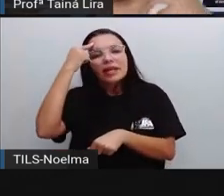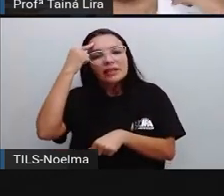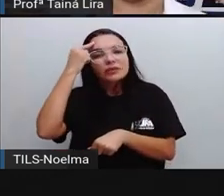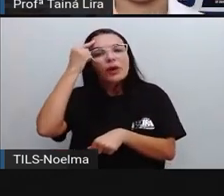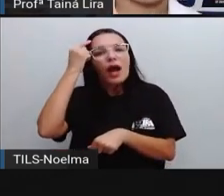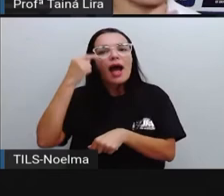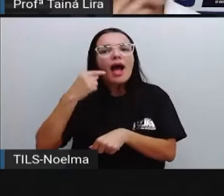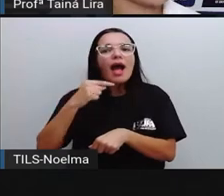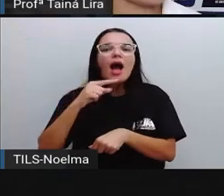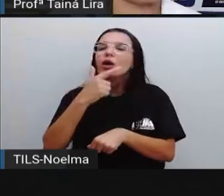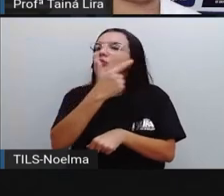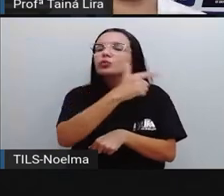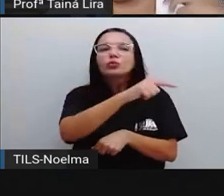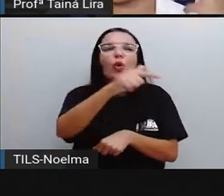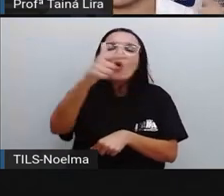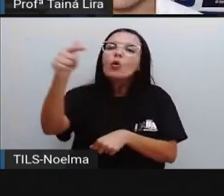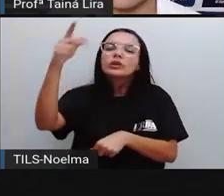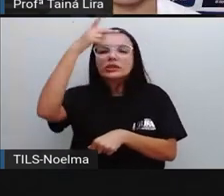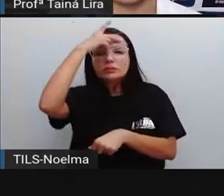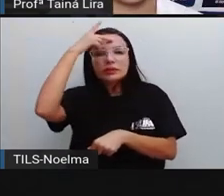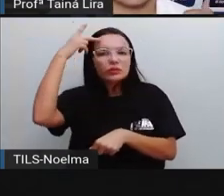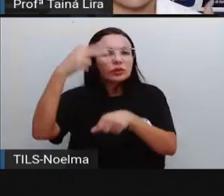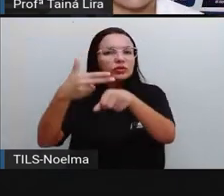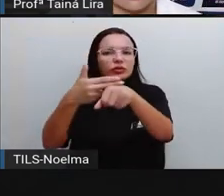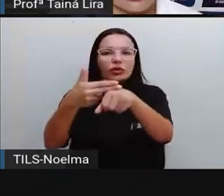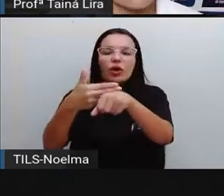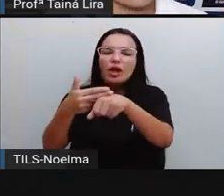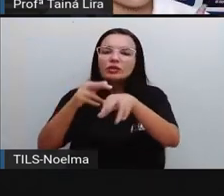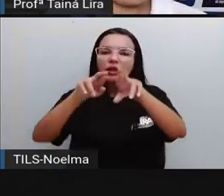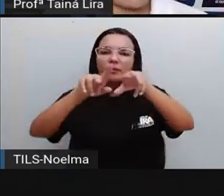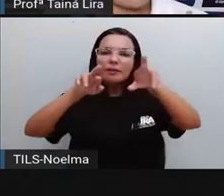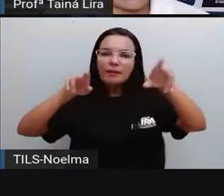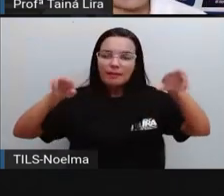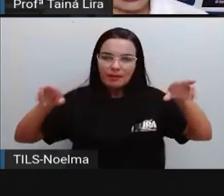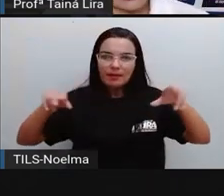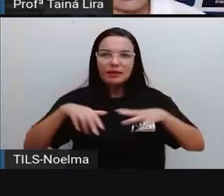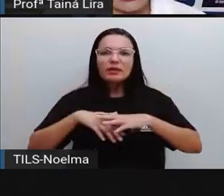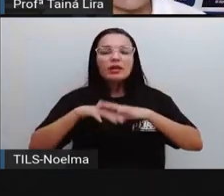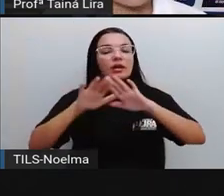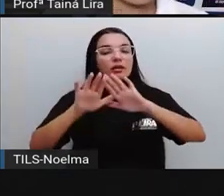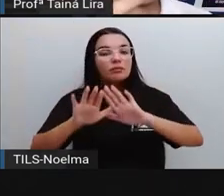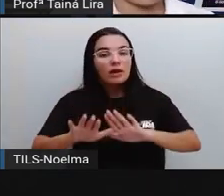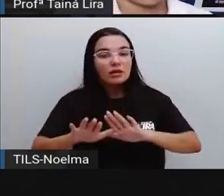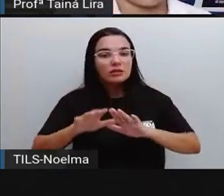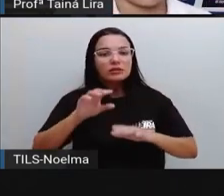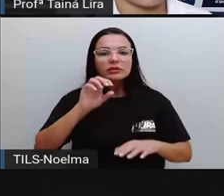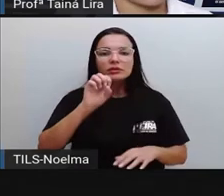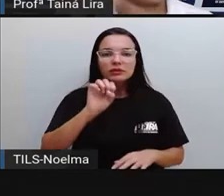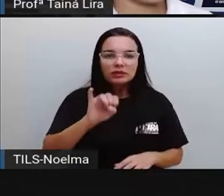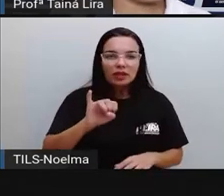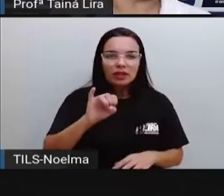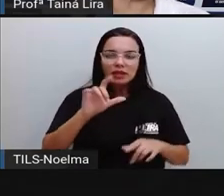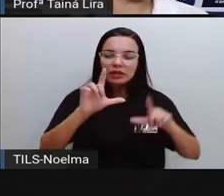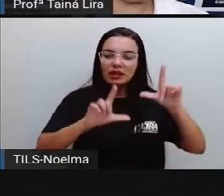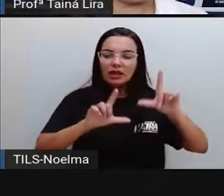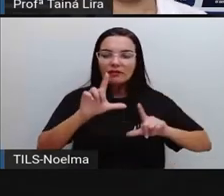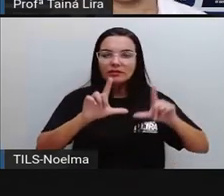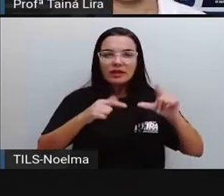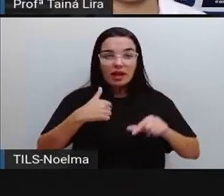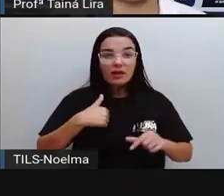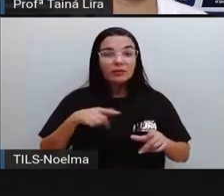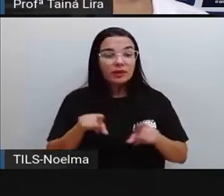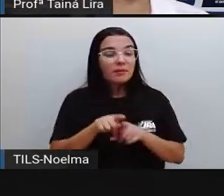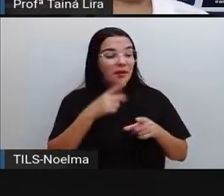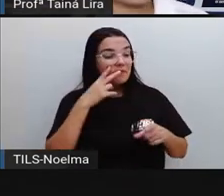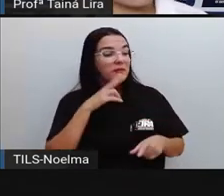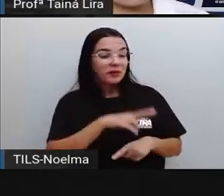de experimentar vários tipos de chocolate, chocolates diferentes, tá? Apesar de que, se passar ali na televisão, eu também vou